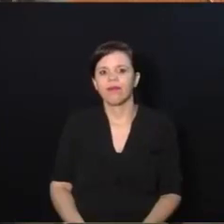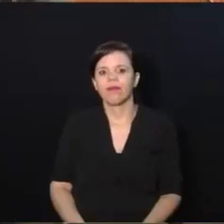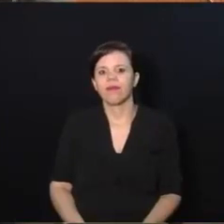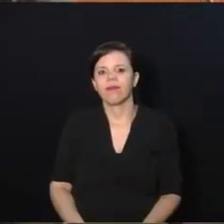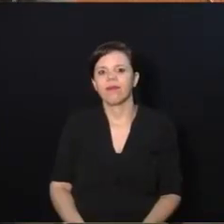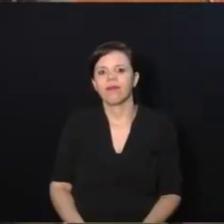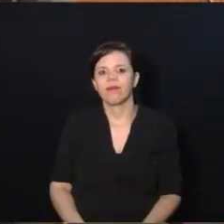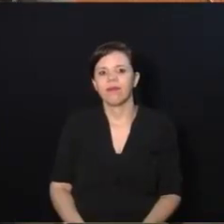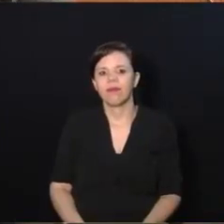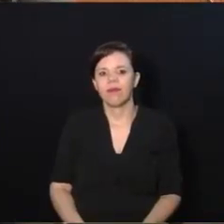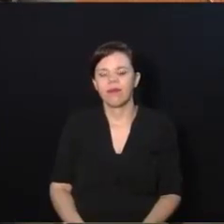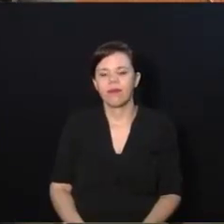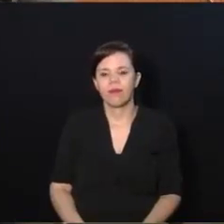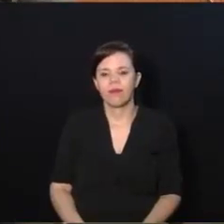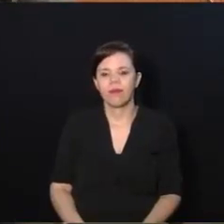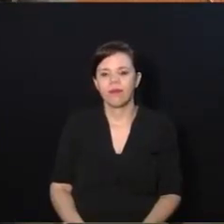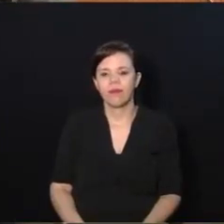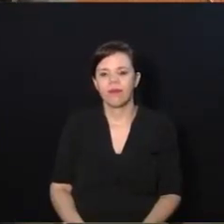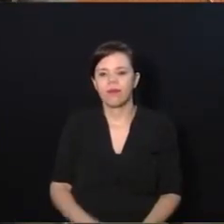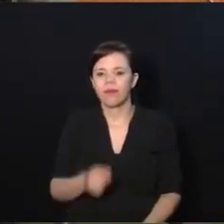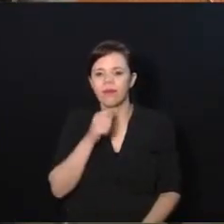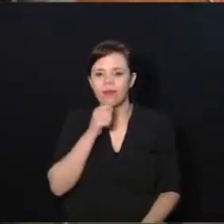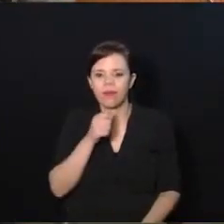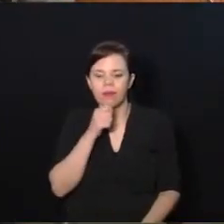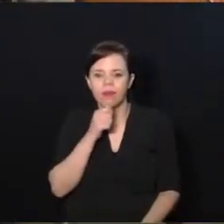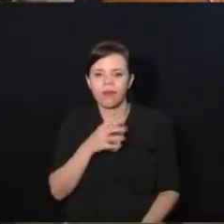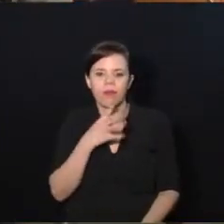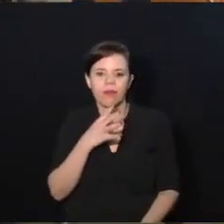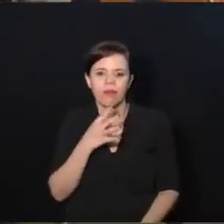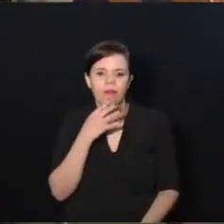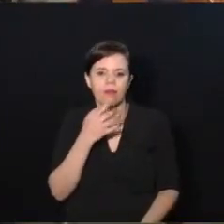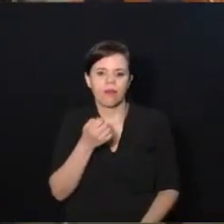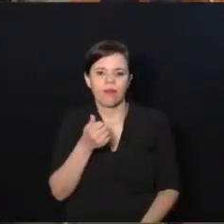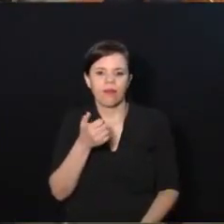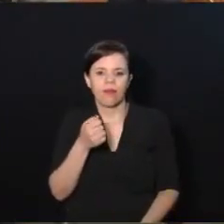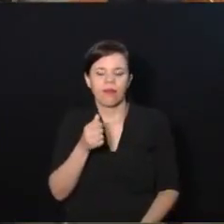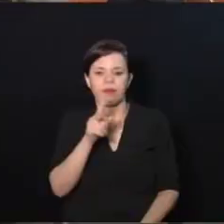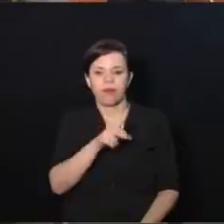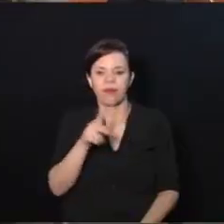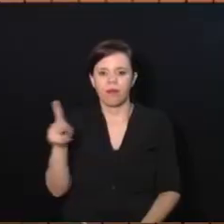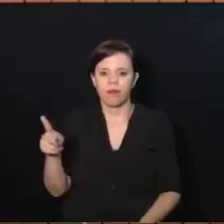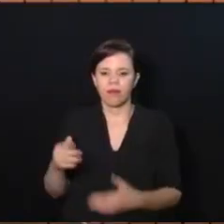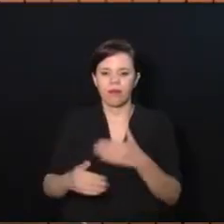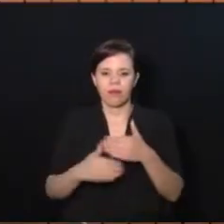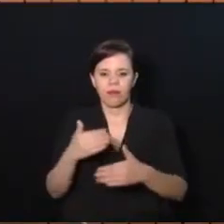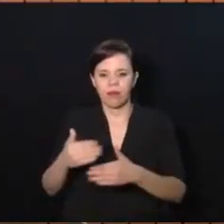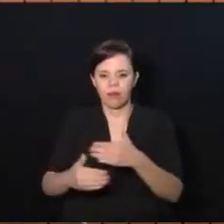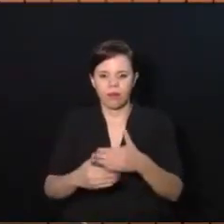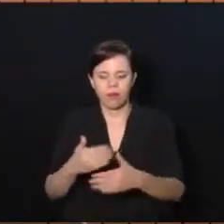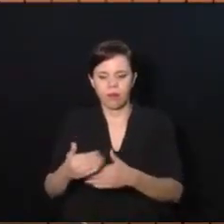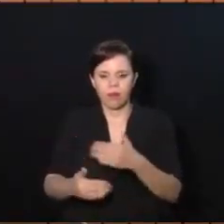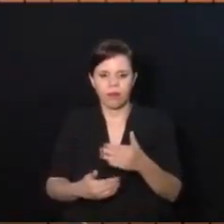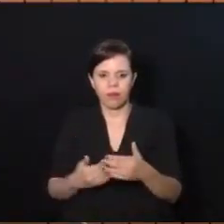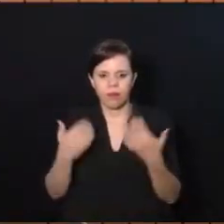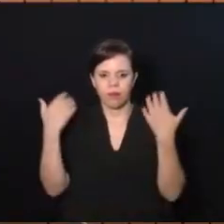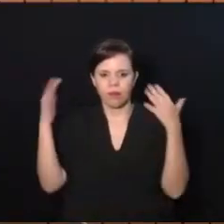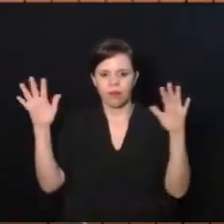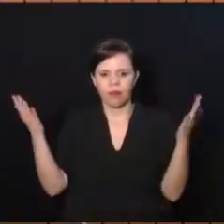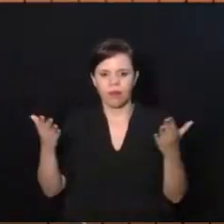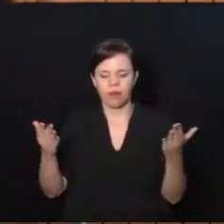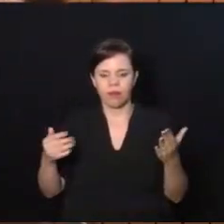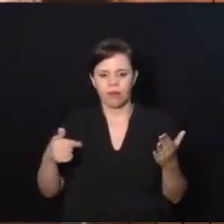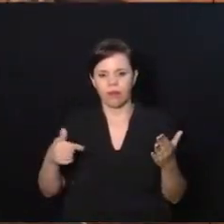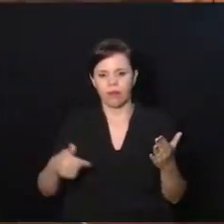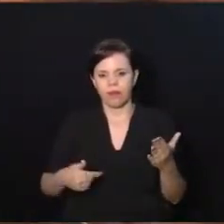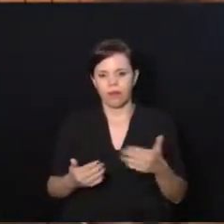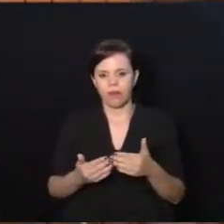Enquanto isso, vamos conhecer um pouco do professor Wagner, dando sequência aqui ao nosso evento. A partir de